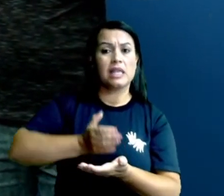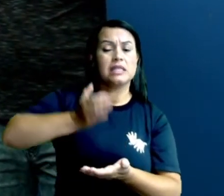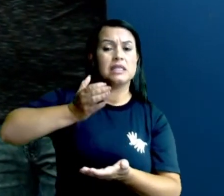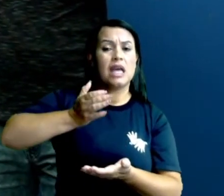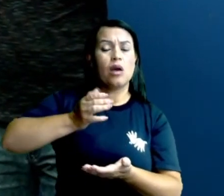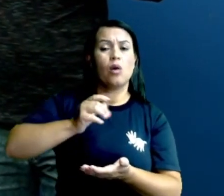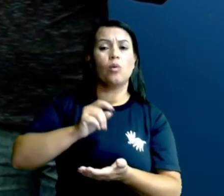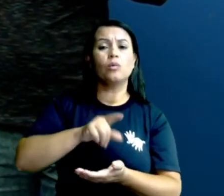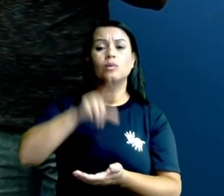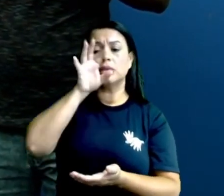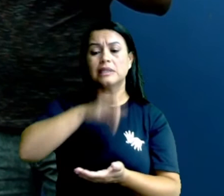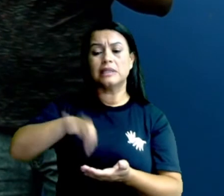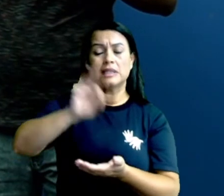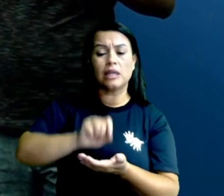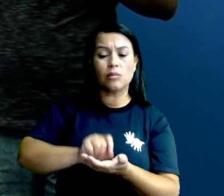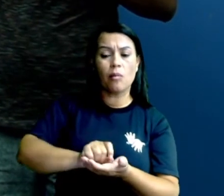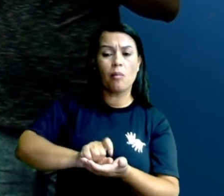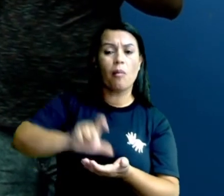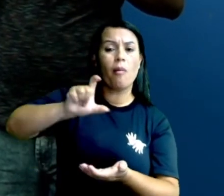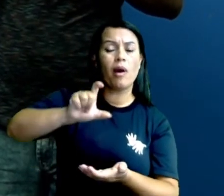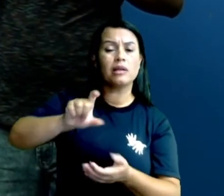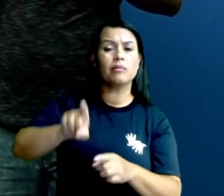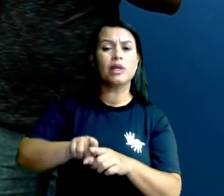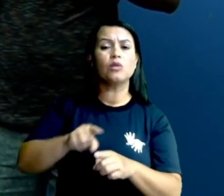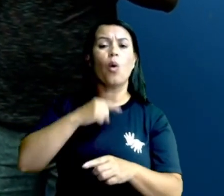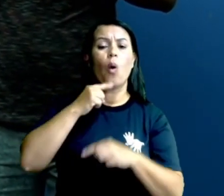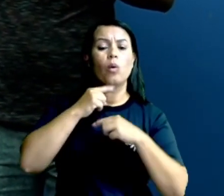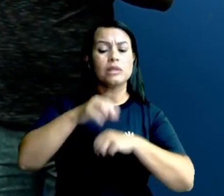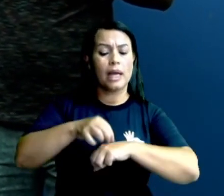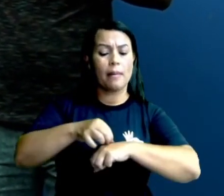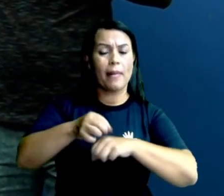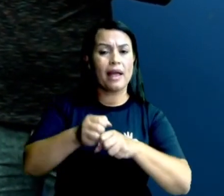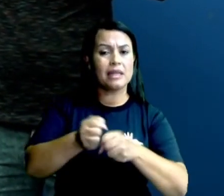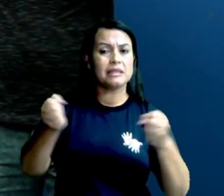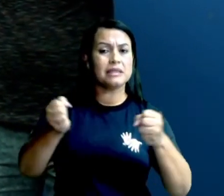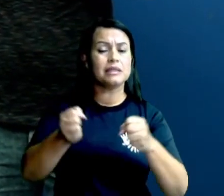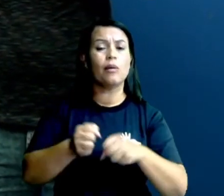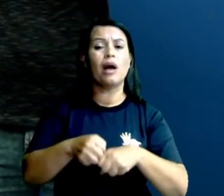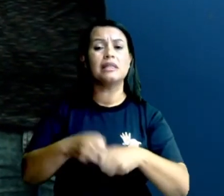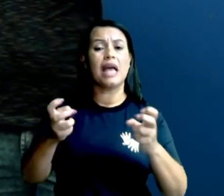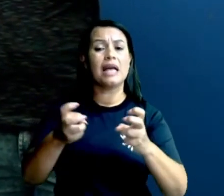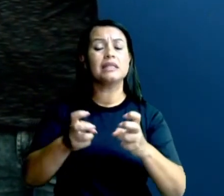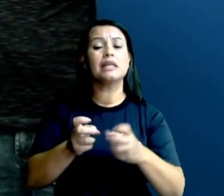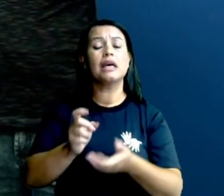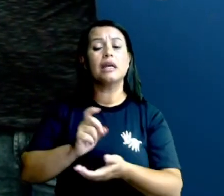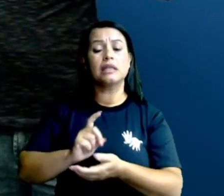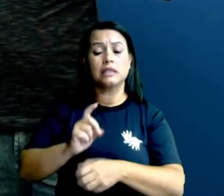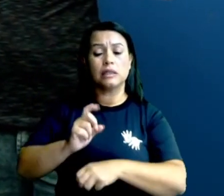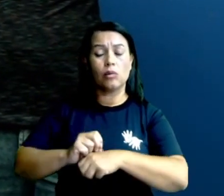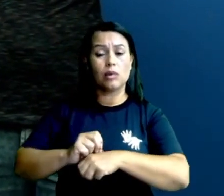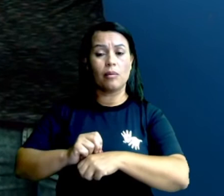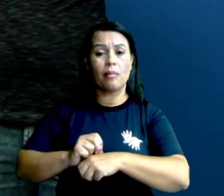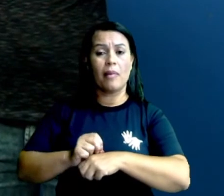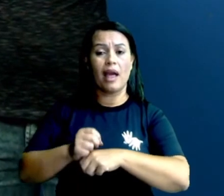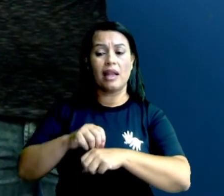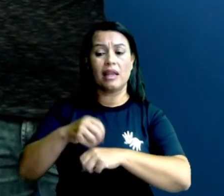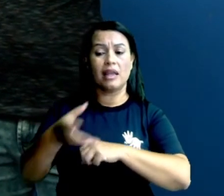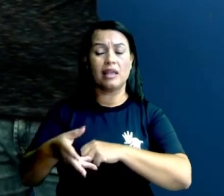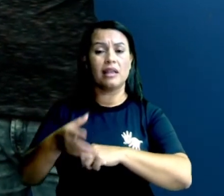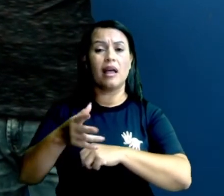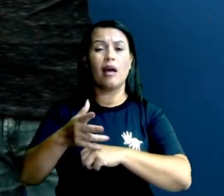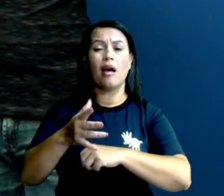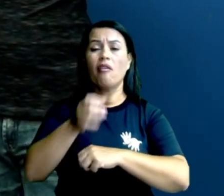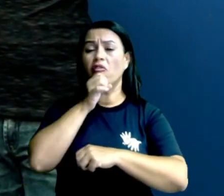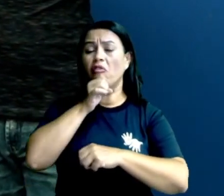não consegue mais esticar naquela pele rígida, então aquela pele se rompe, ele sai daquela pele velha e fica